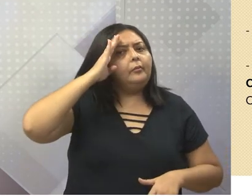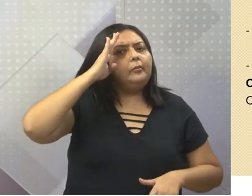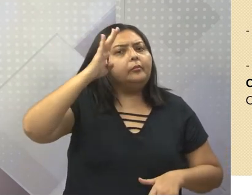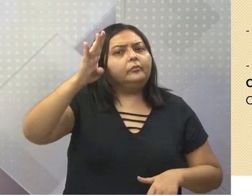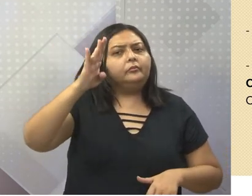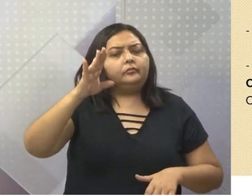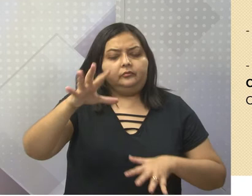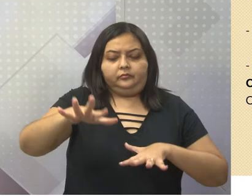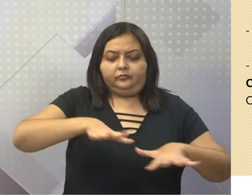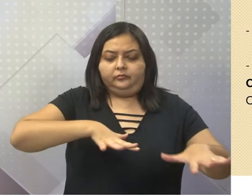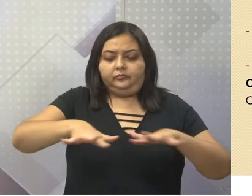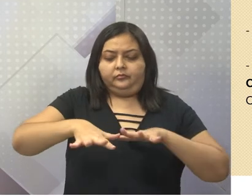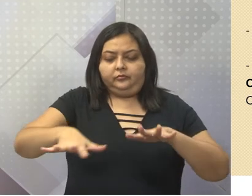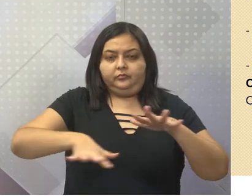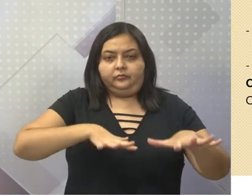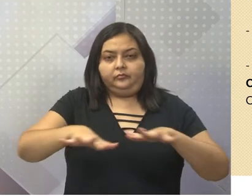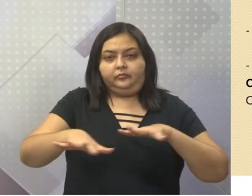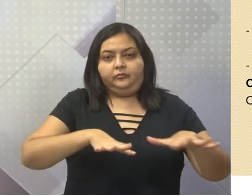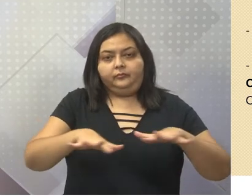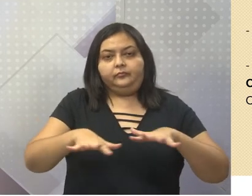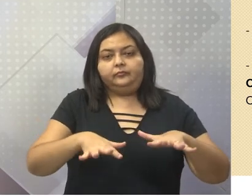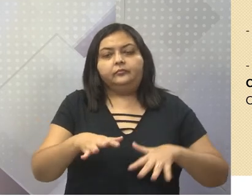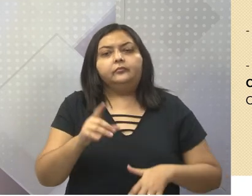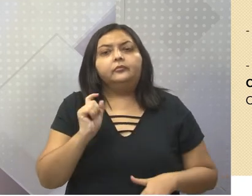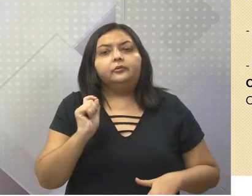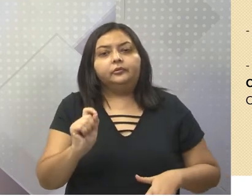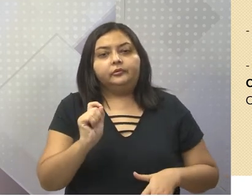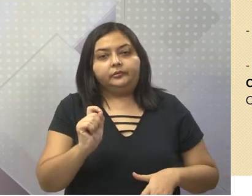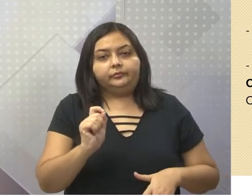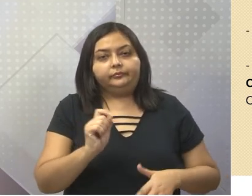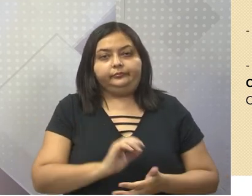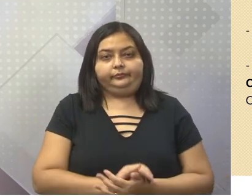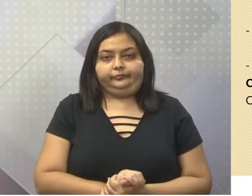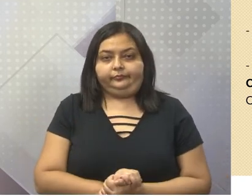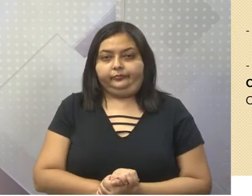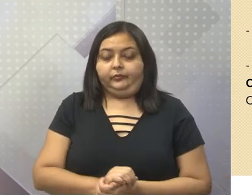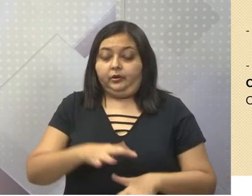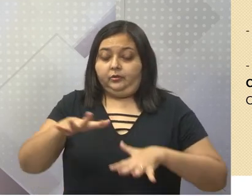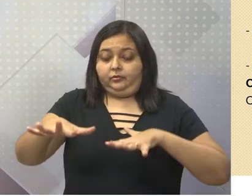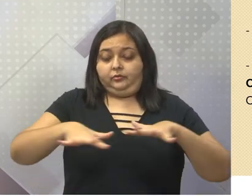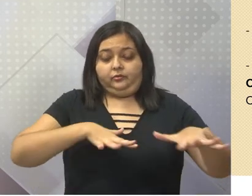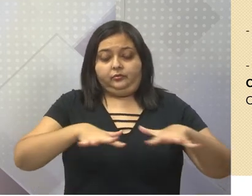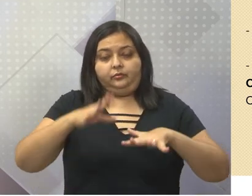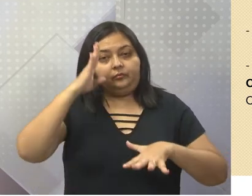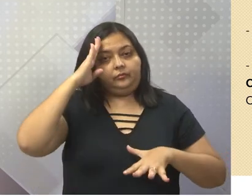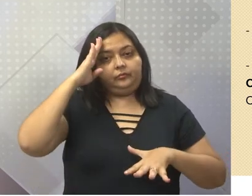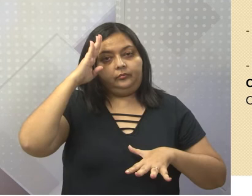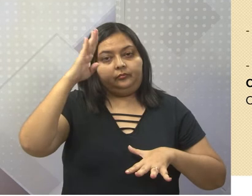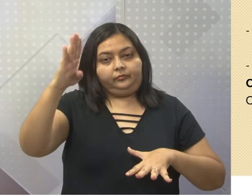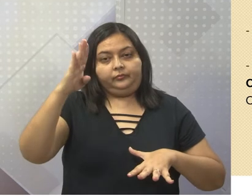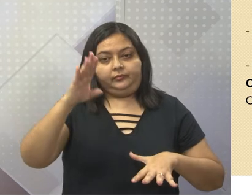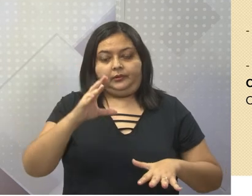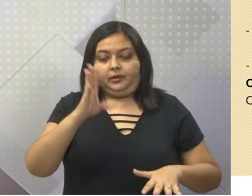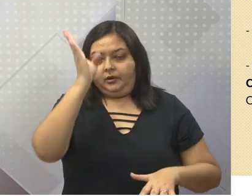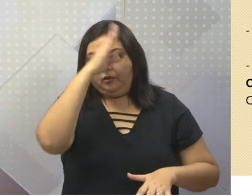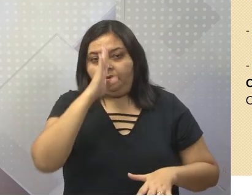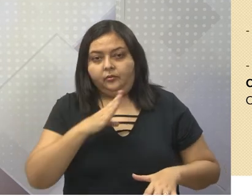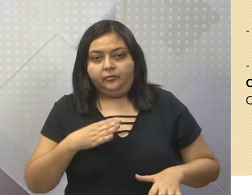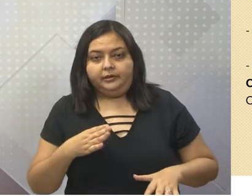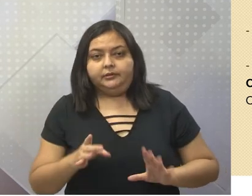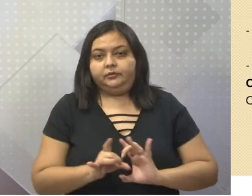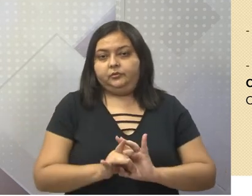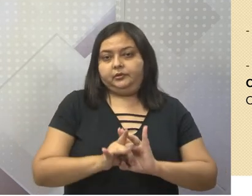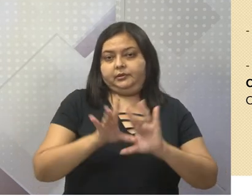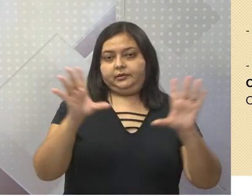movimento da Conjuração Mineira? O objetivo era o seguinte, obter independência do Brasil em relação a